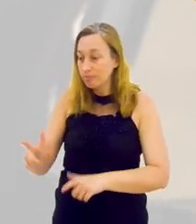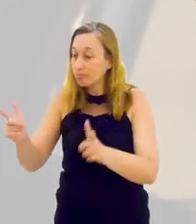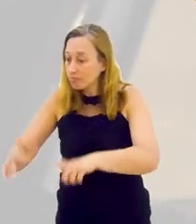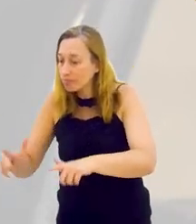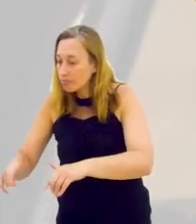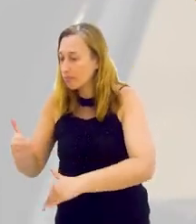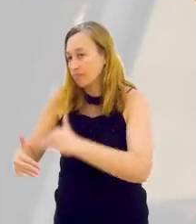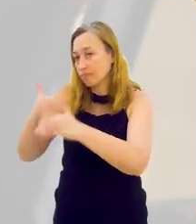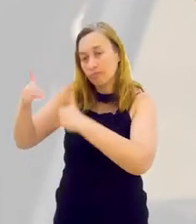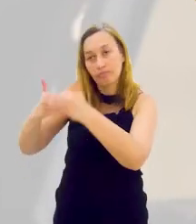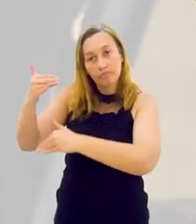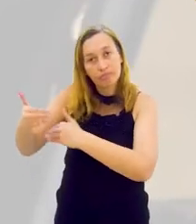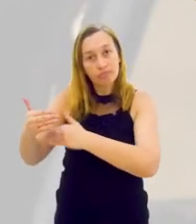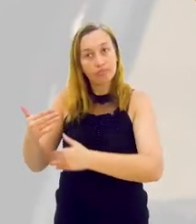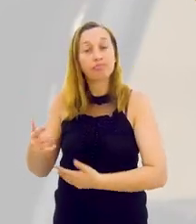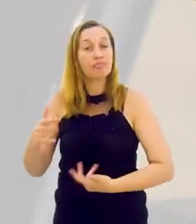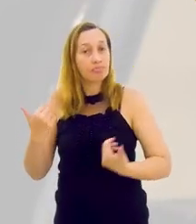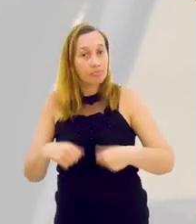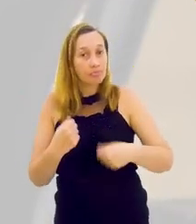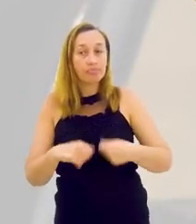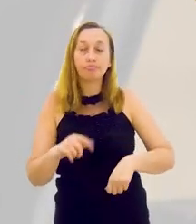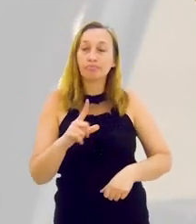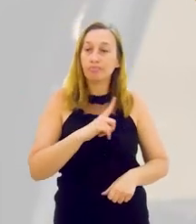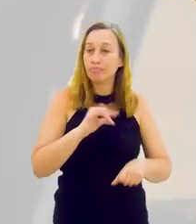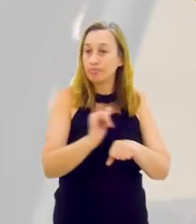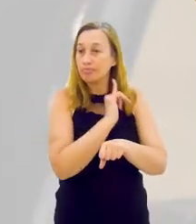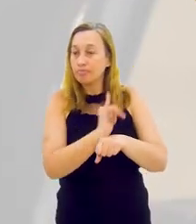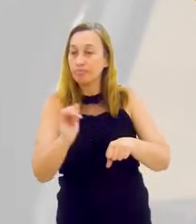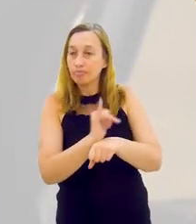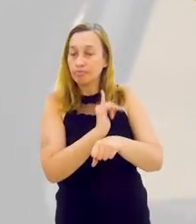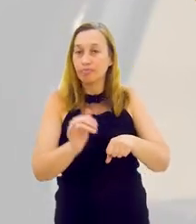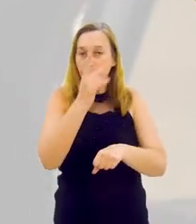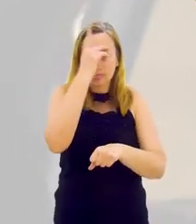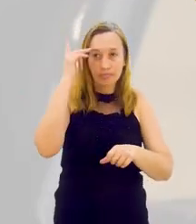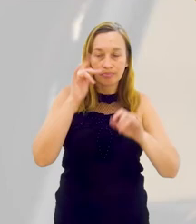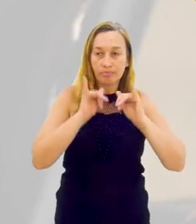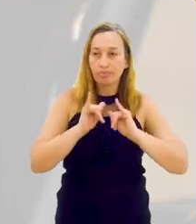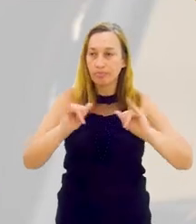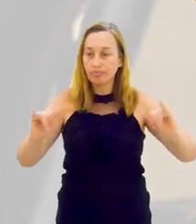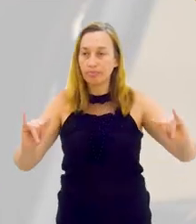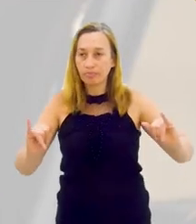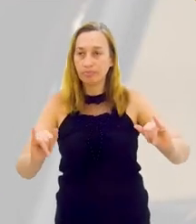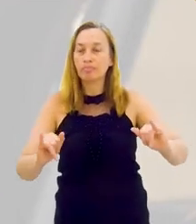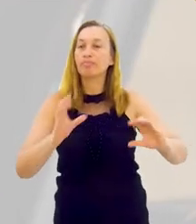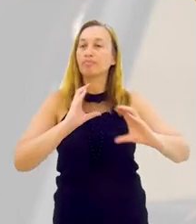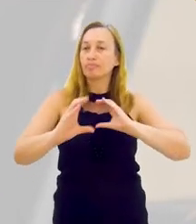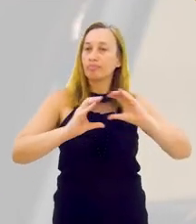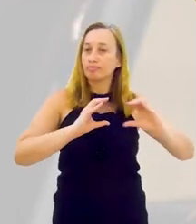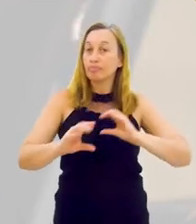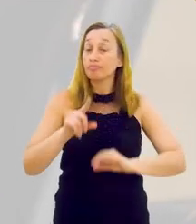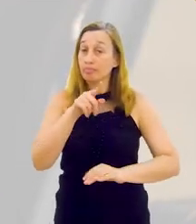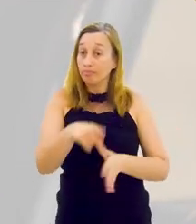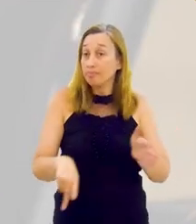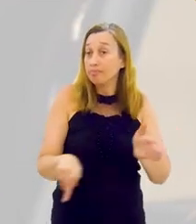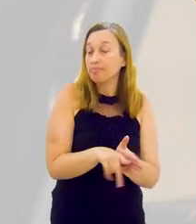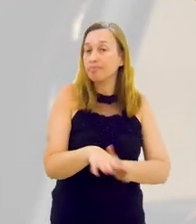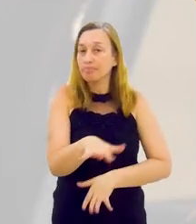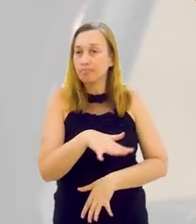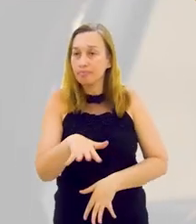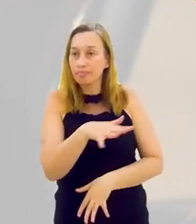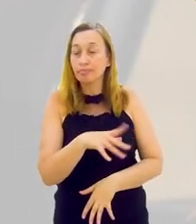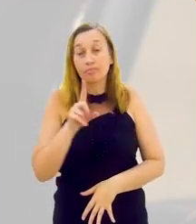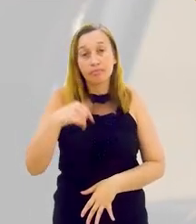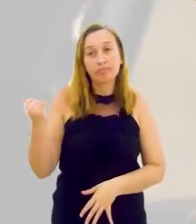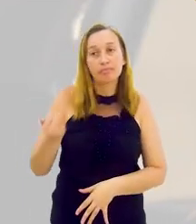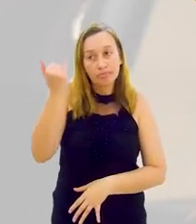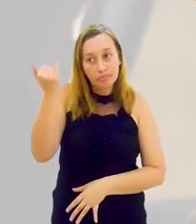funciona e ela vai ver se está através do empreendedor, de uma região que foi bem sucedida. A gente tem que ter habilidade e o pessoal da